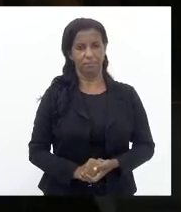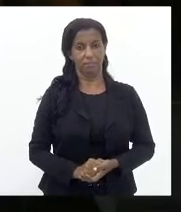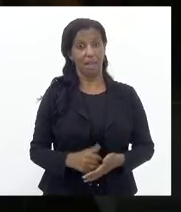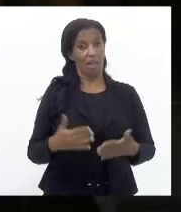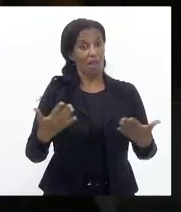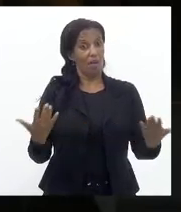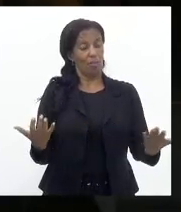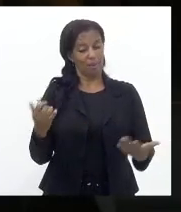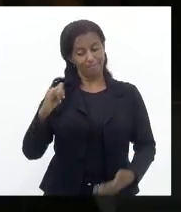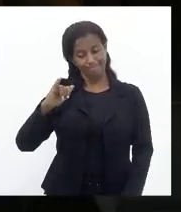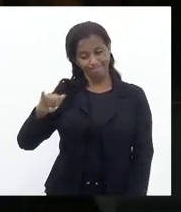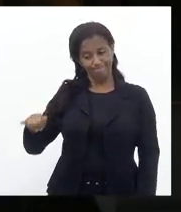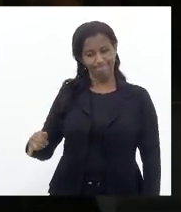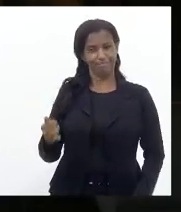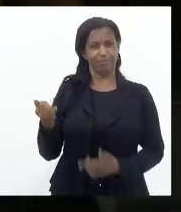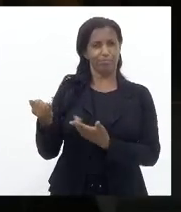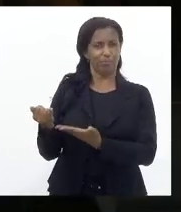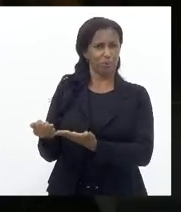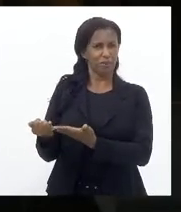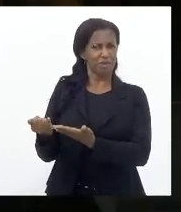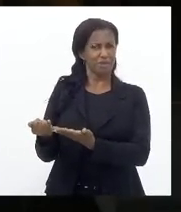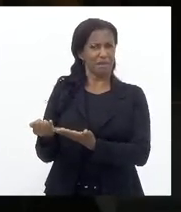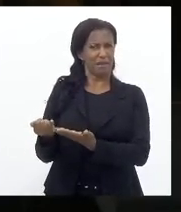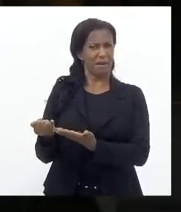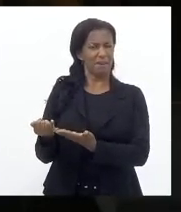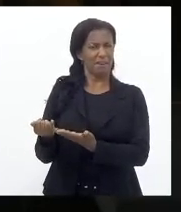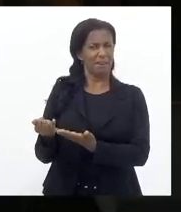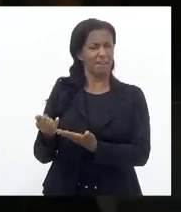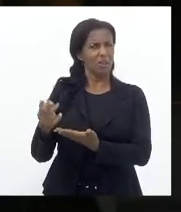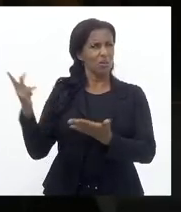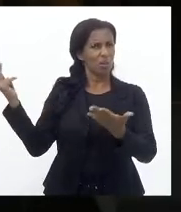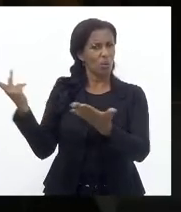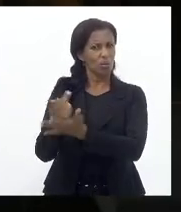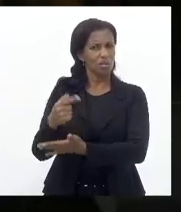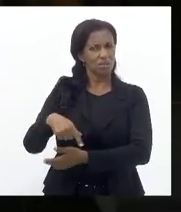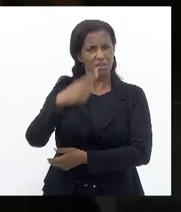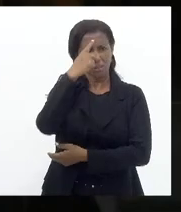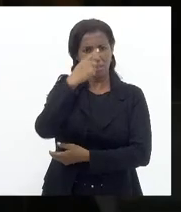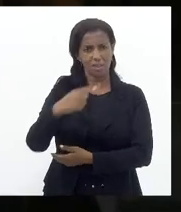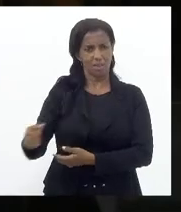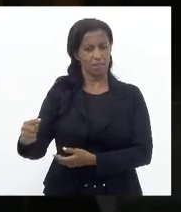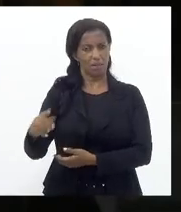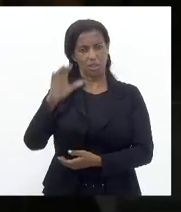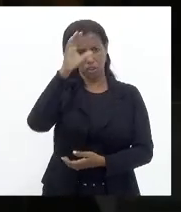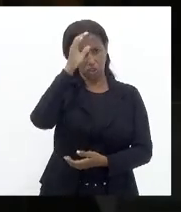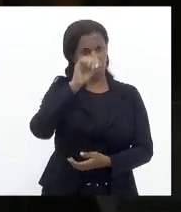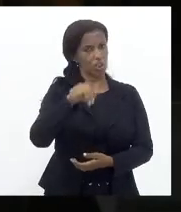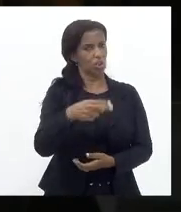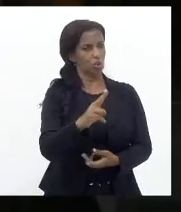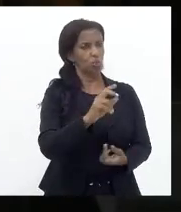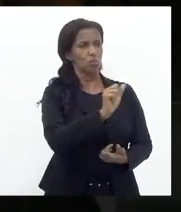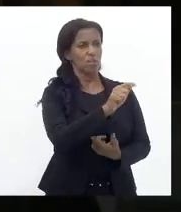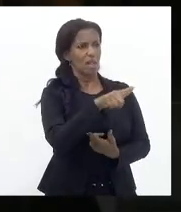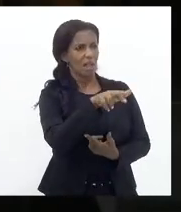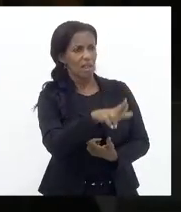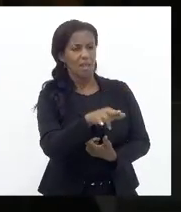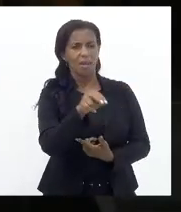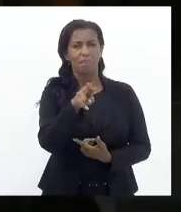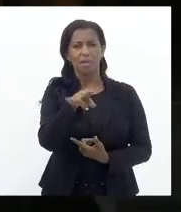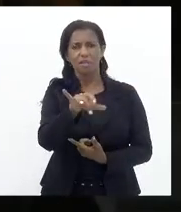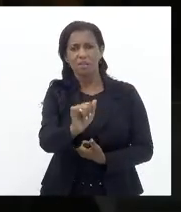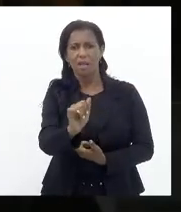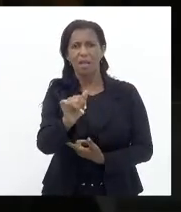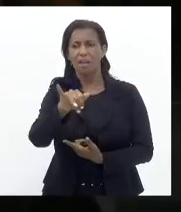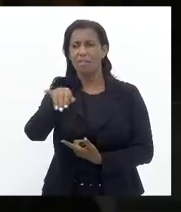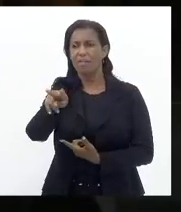valer Dos ataques Que recebi Da extrema imprensa Essa semana Deputada Tia Ju Deputado Salema Deputado Vando Deputada Célia